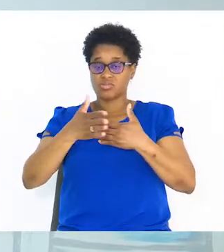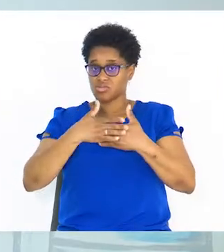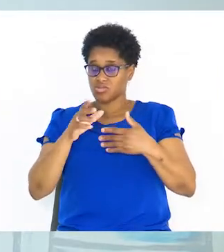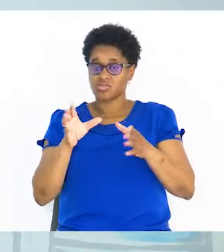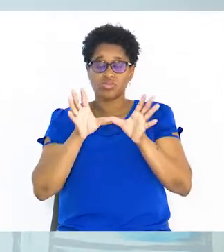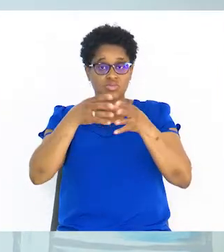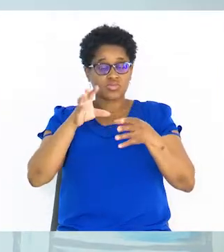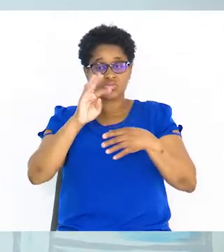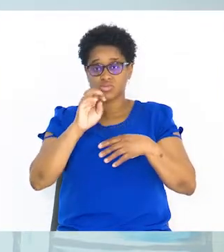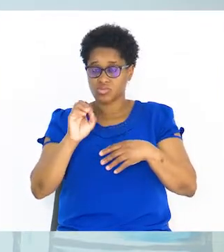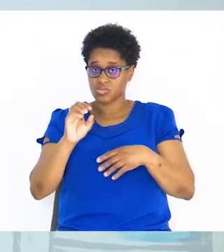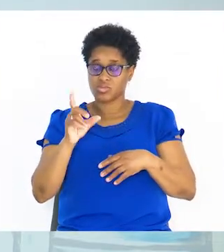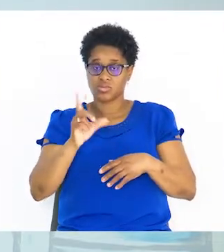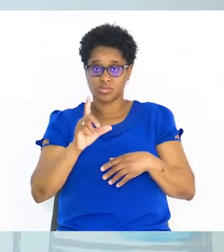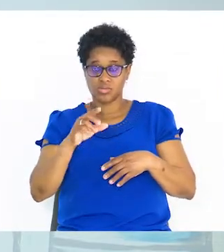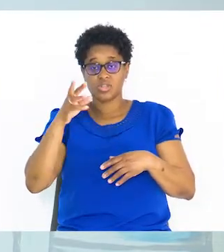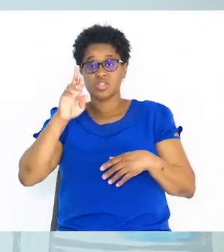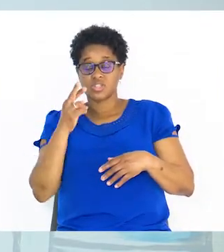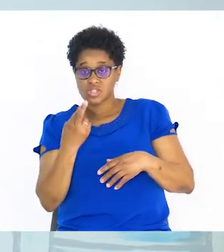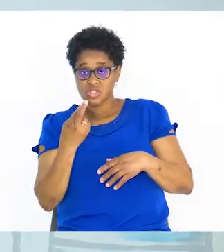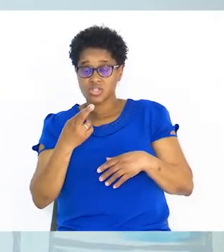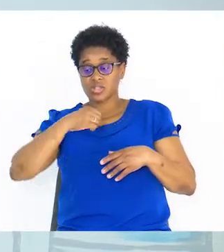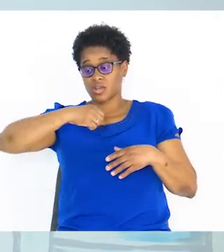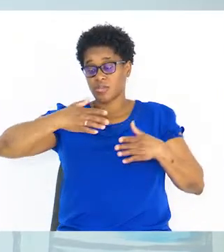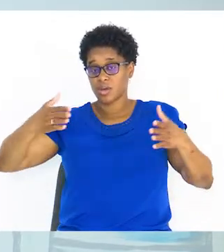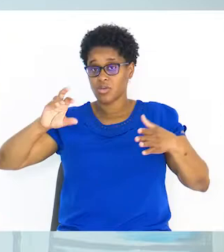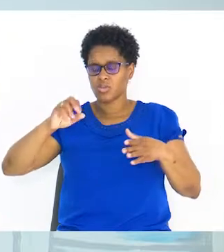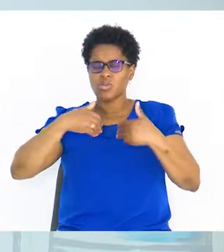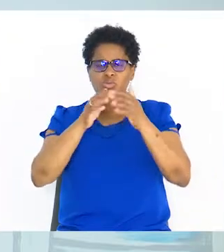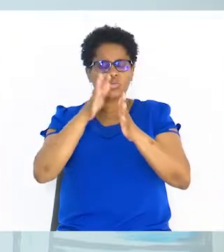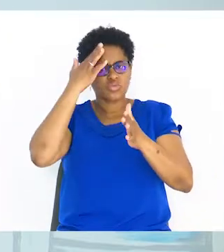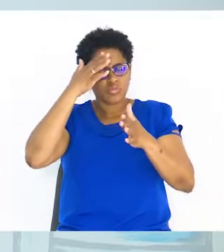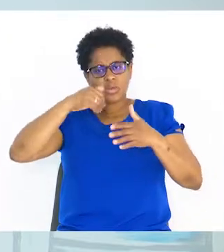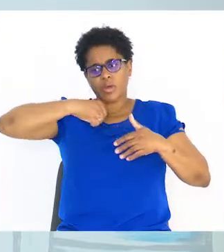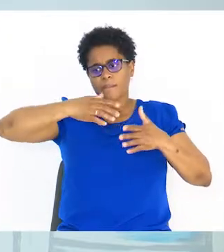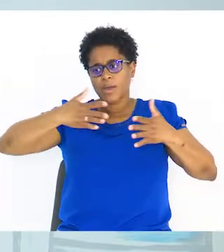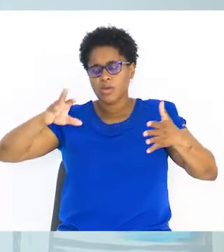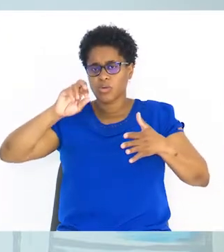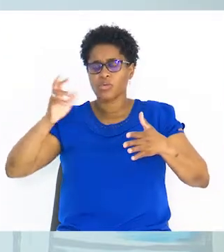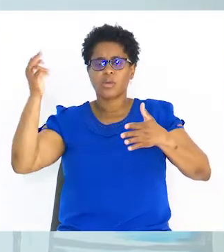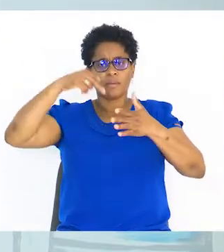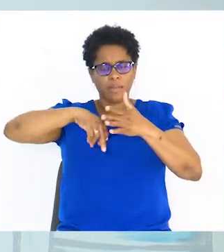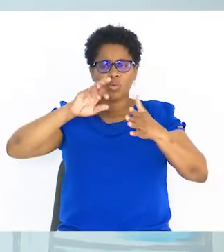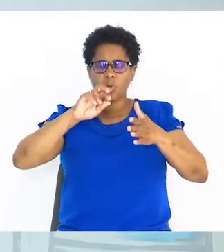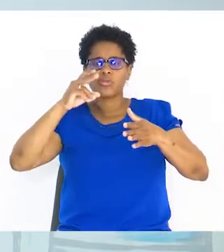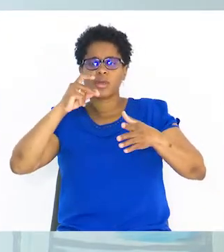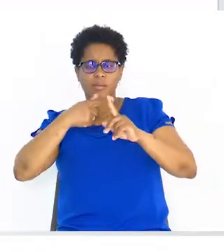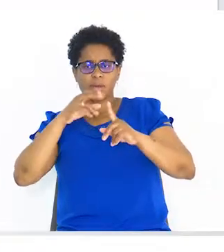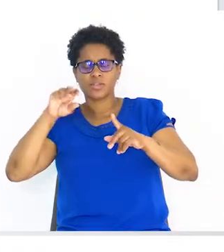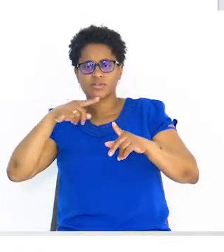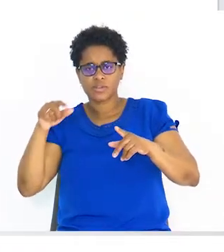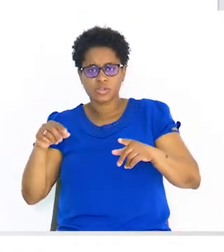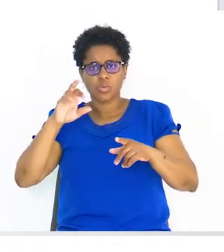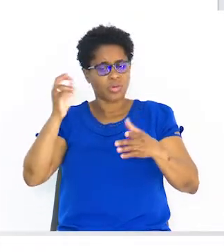que 8. São todos os valores maiores que 8. De 8 até mais infinito. Mas 8 não pertence ao conjunto